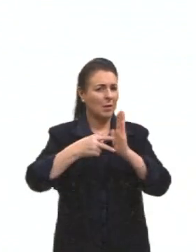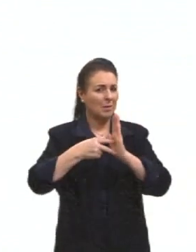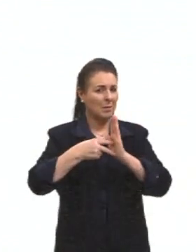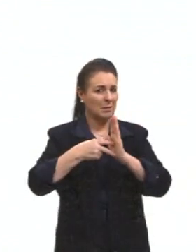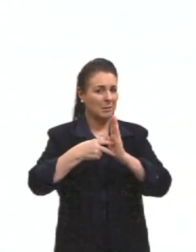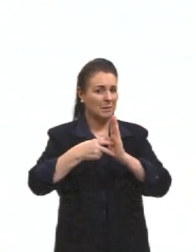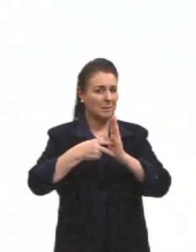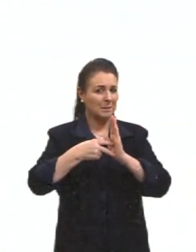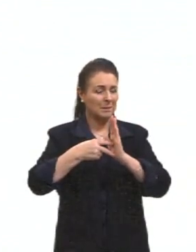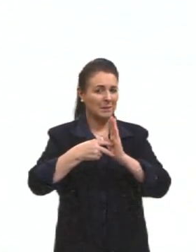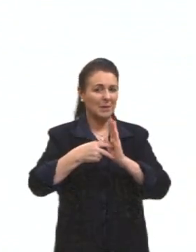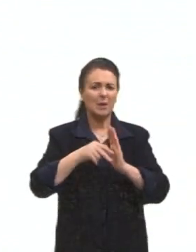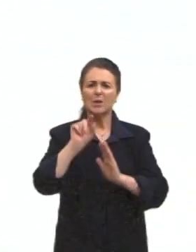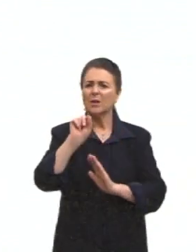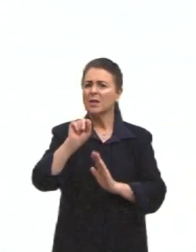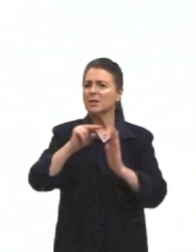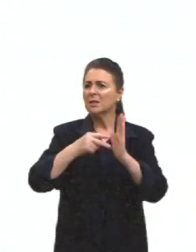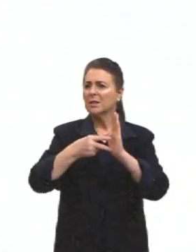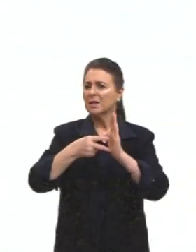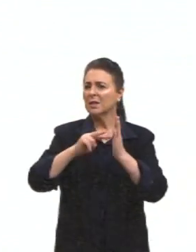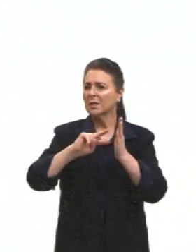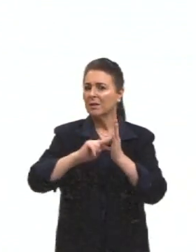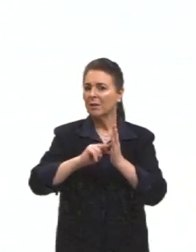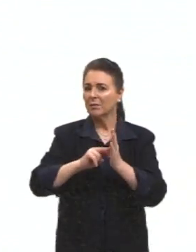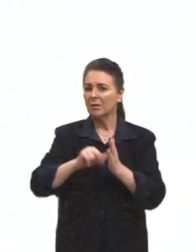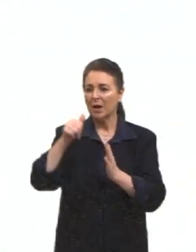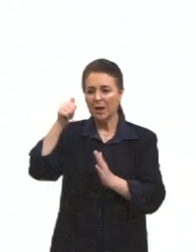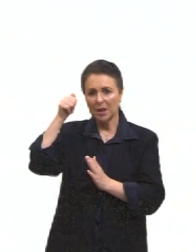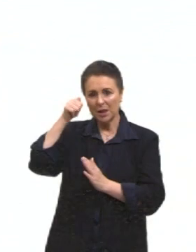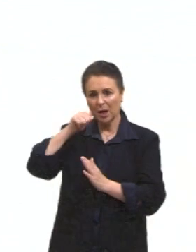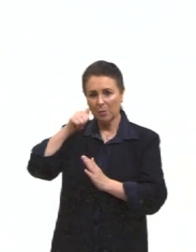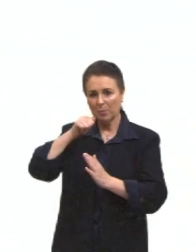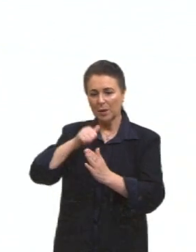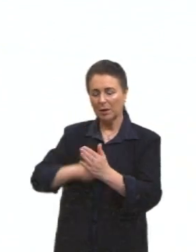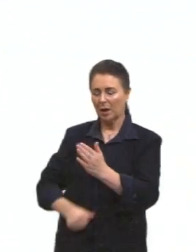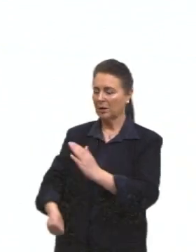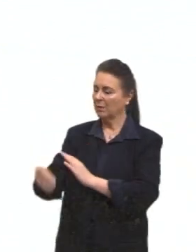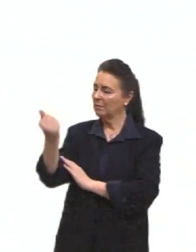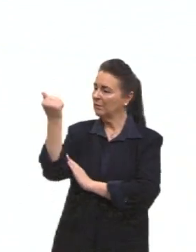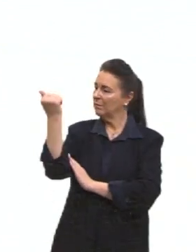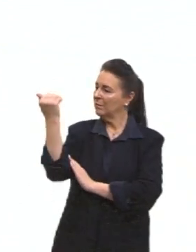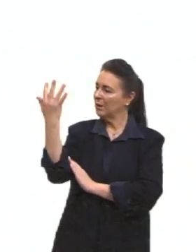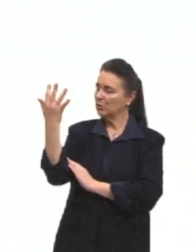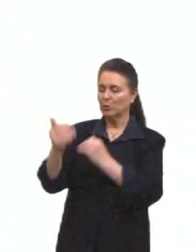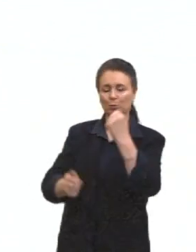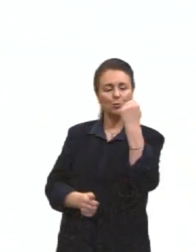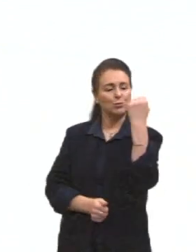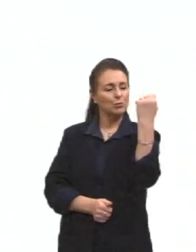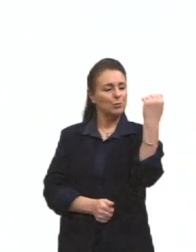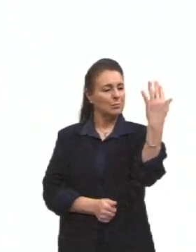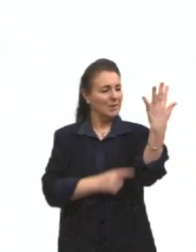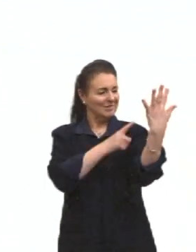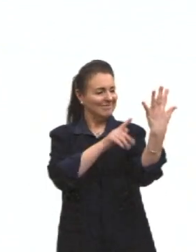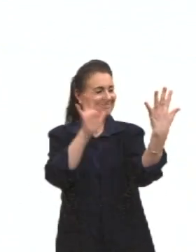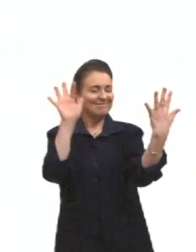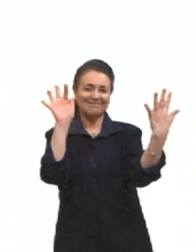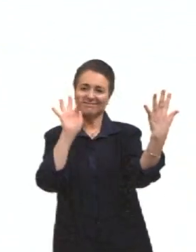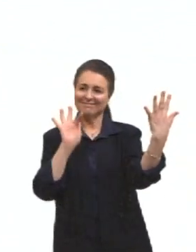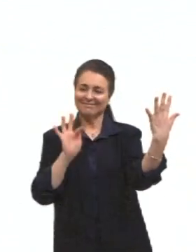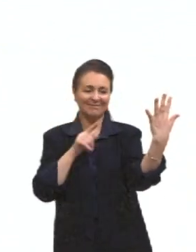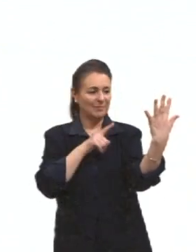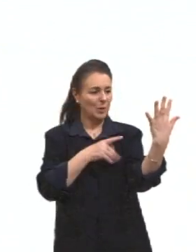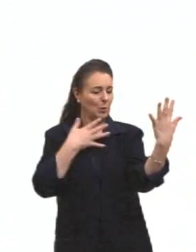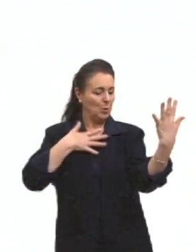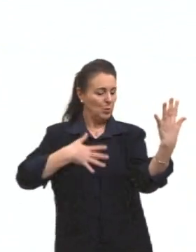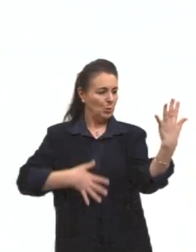-I-E. E aí tem ali uma menininha que está na frente de um espelho de braços abertos com cara de feliz. Ela está usando uma